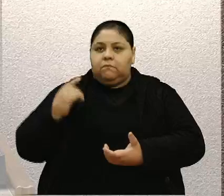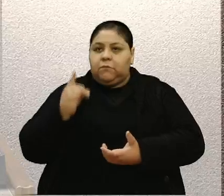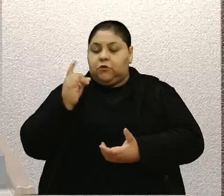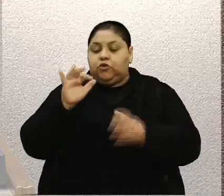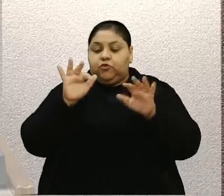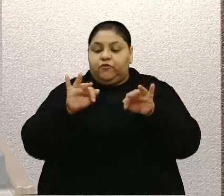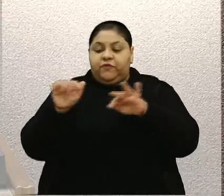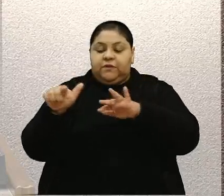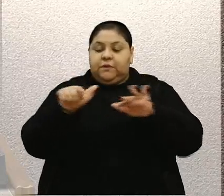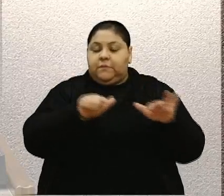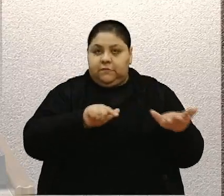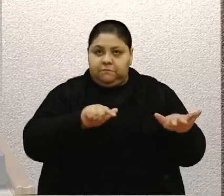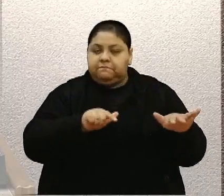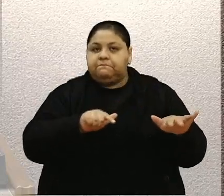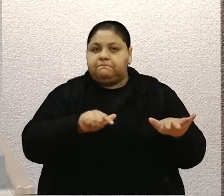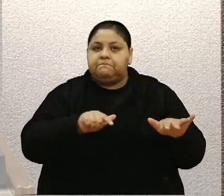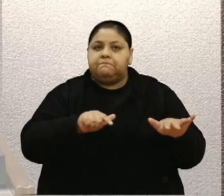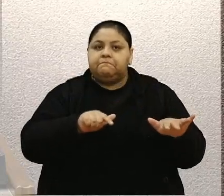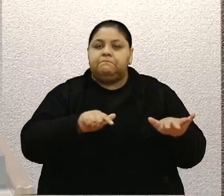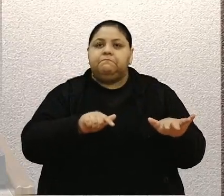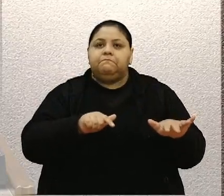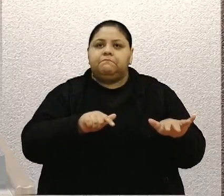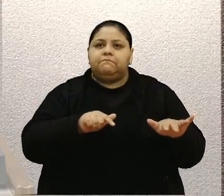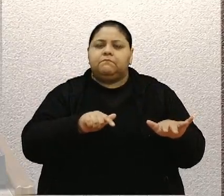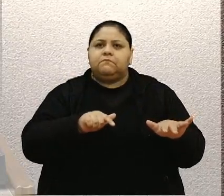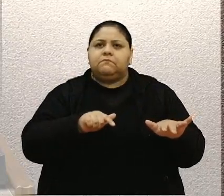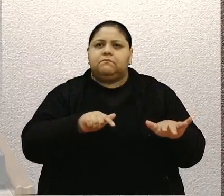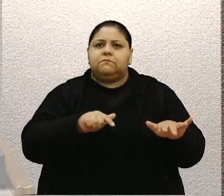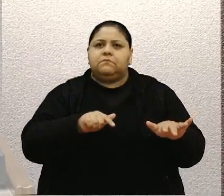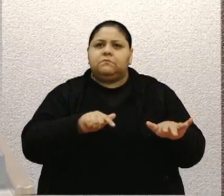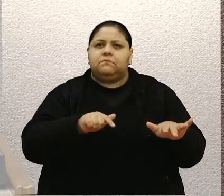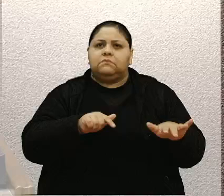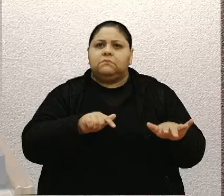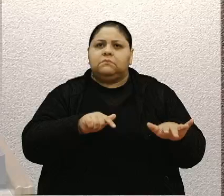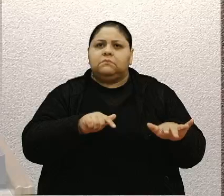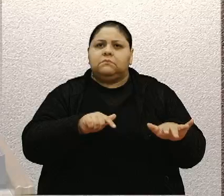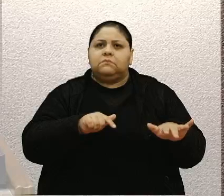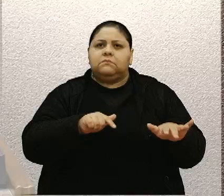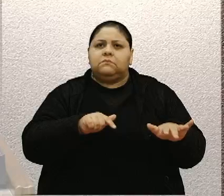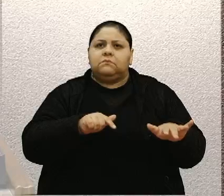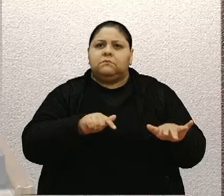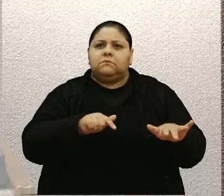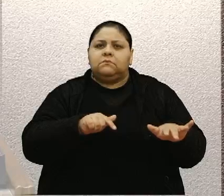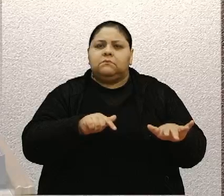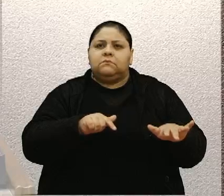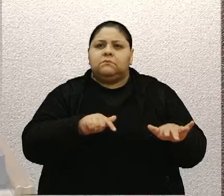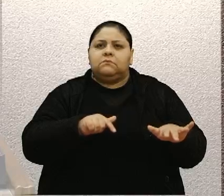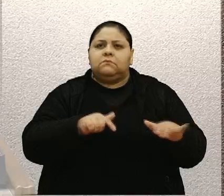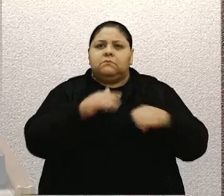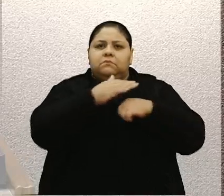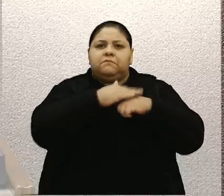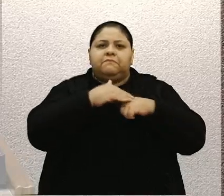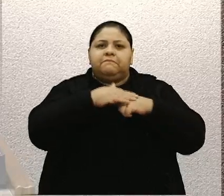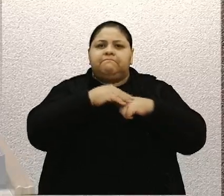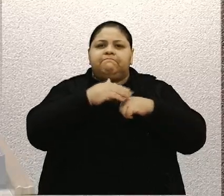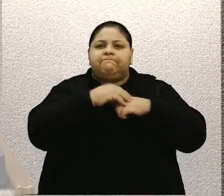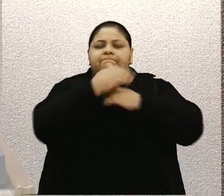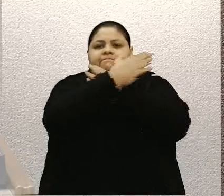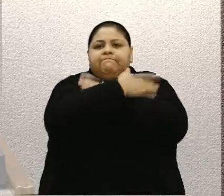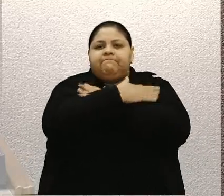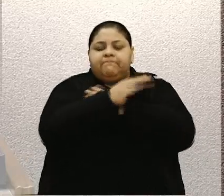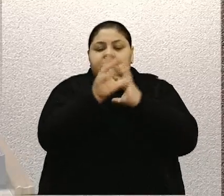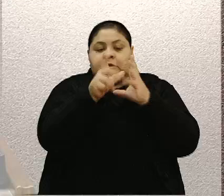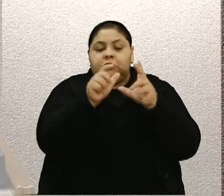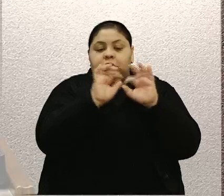semana. assim, mandar um querido abraço, nossos sentimentos, a todos os